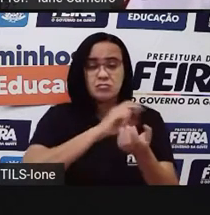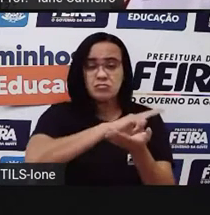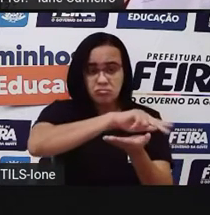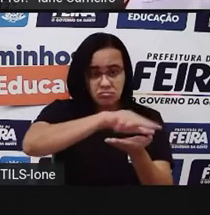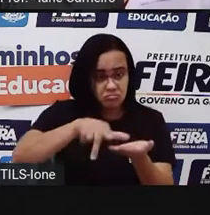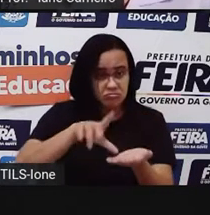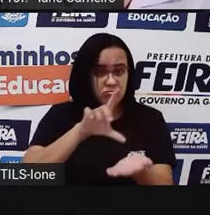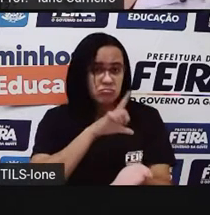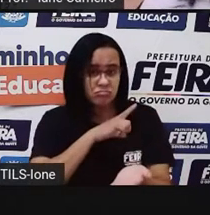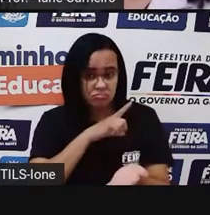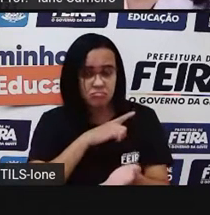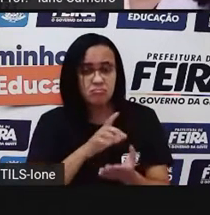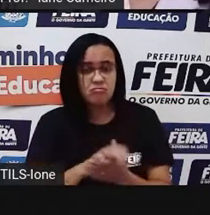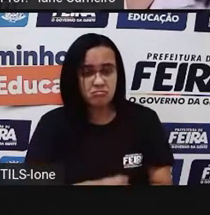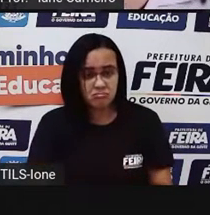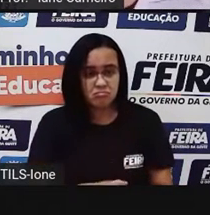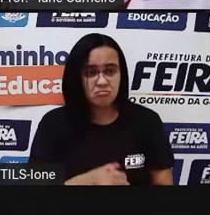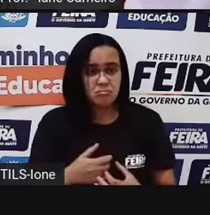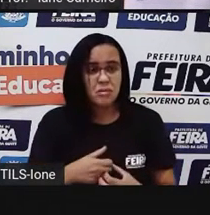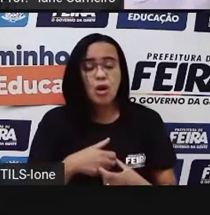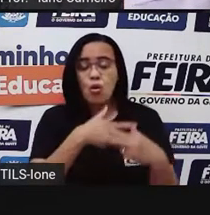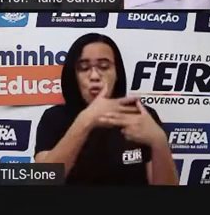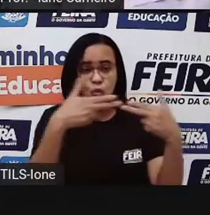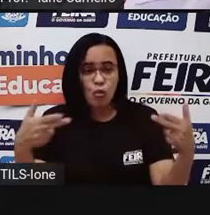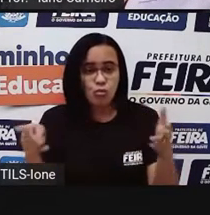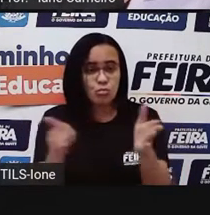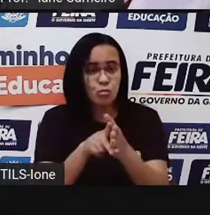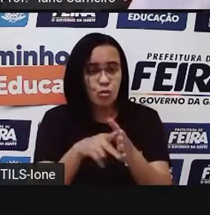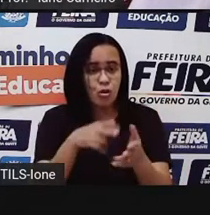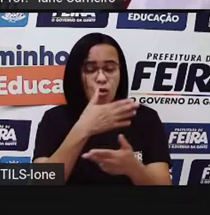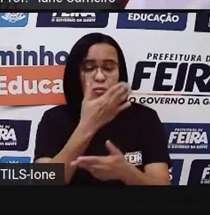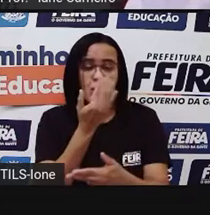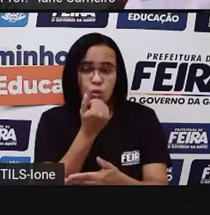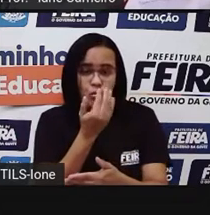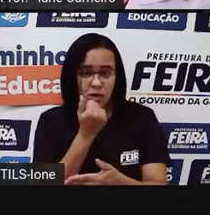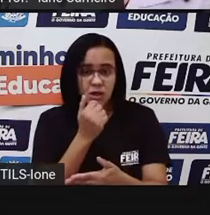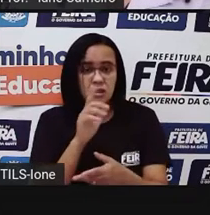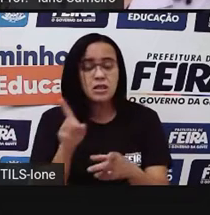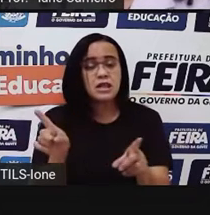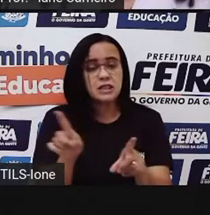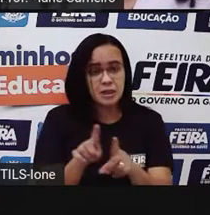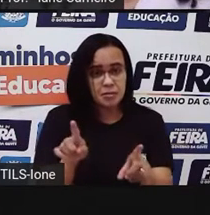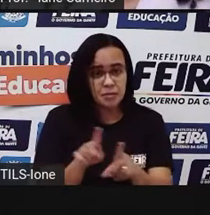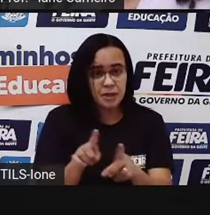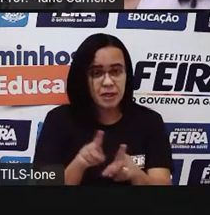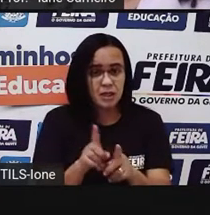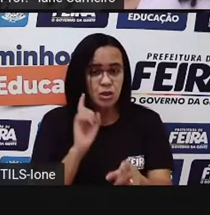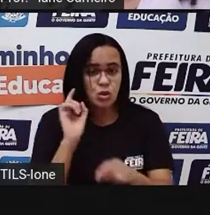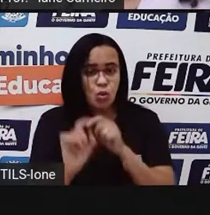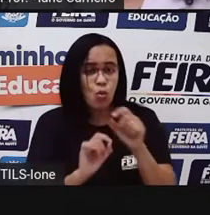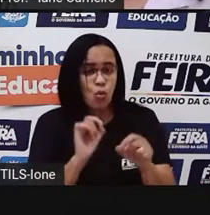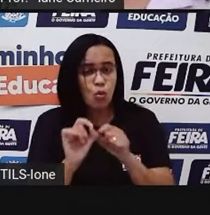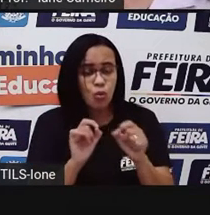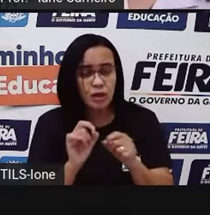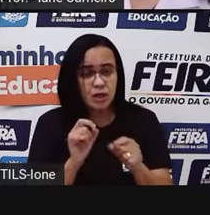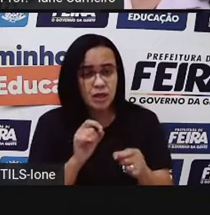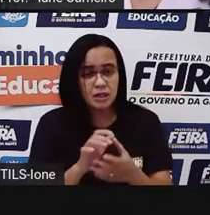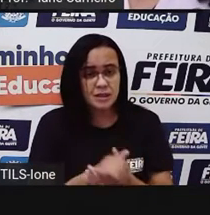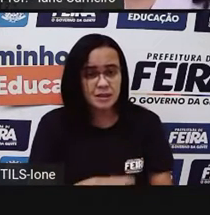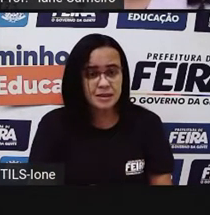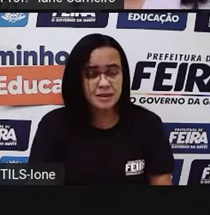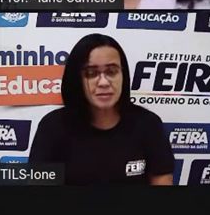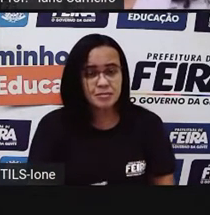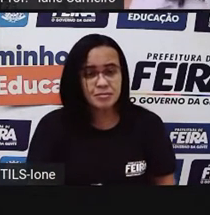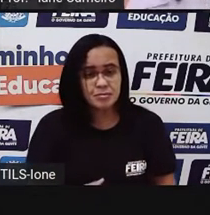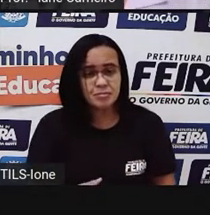Cargas, produtos, Alimentares, armas, né? Produtos de... Por exemplo, como agora teve